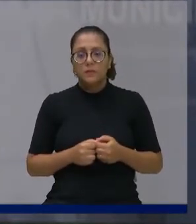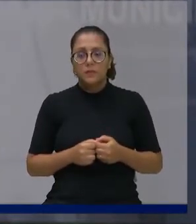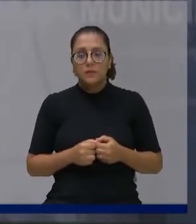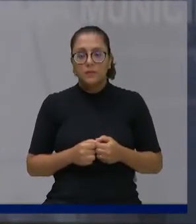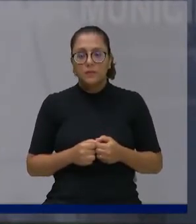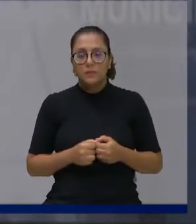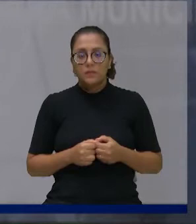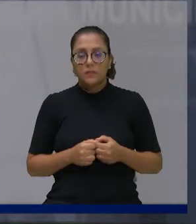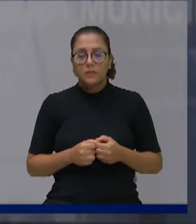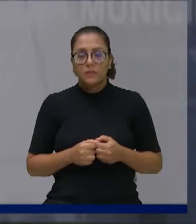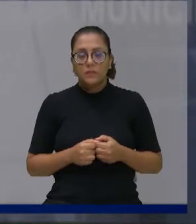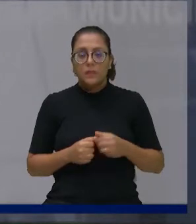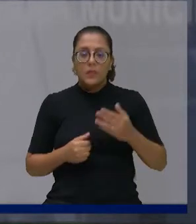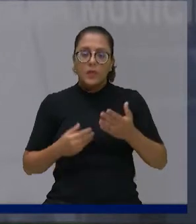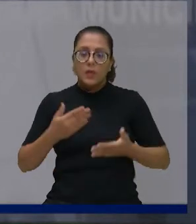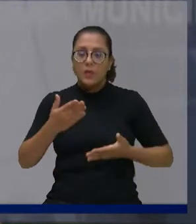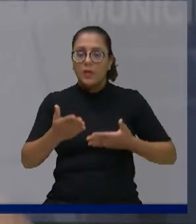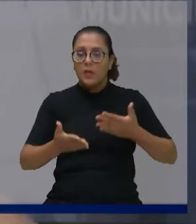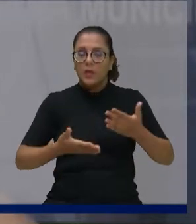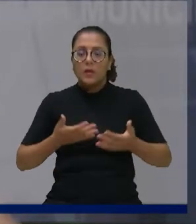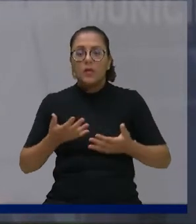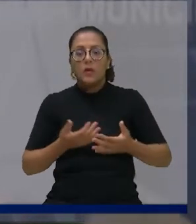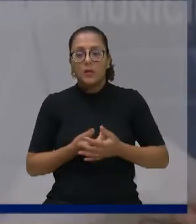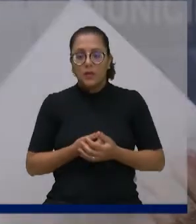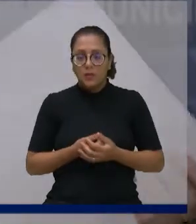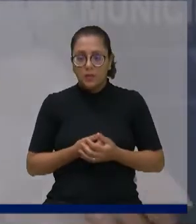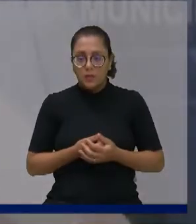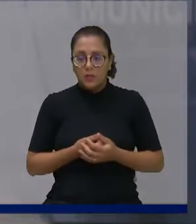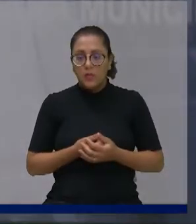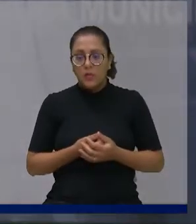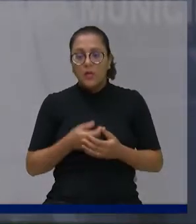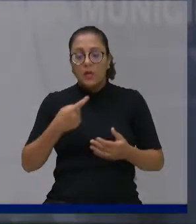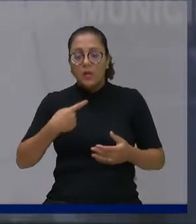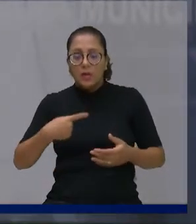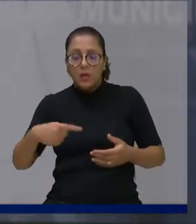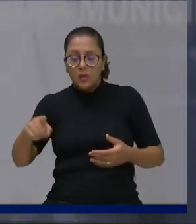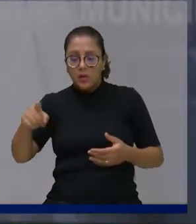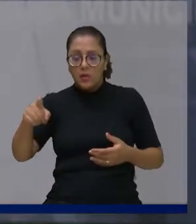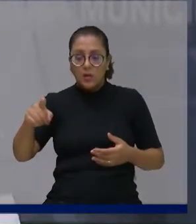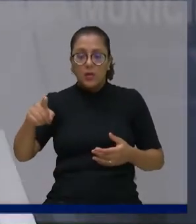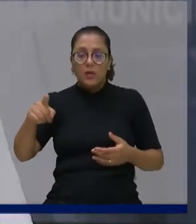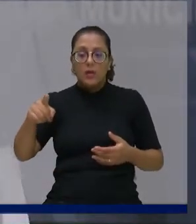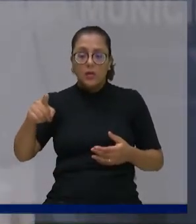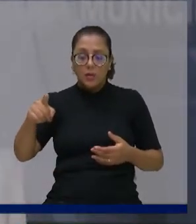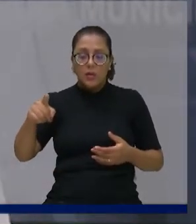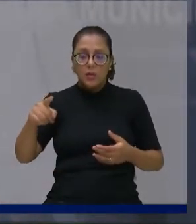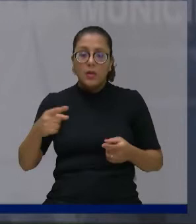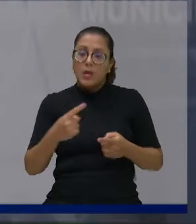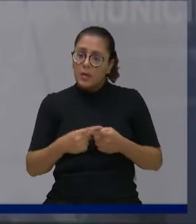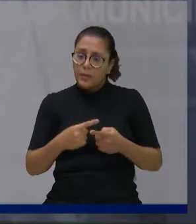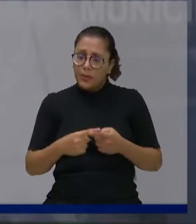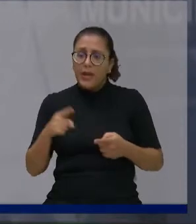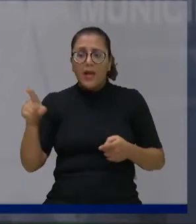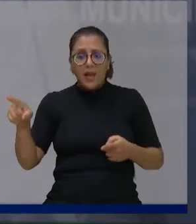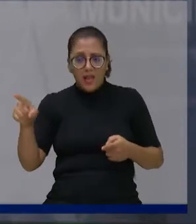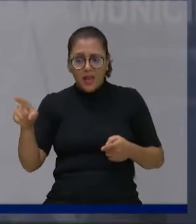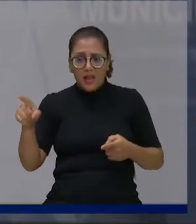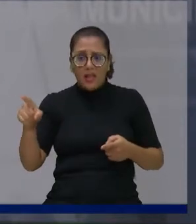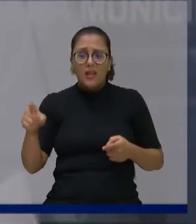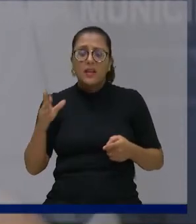Com relação à ida do juvenil, realmente tinha que ir, por ter sido funcionário da Câmara,